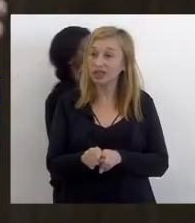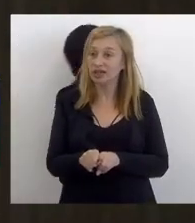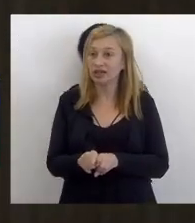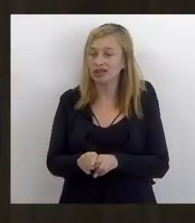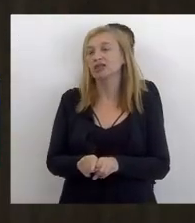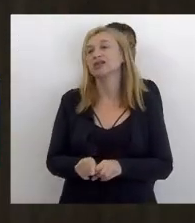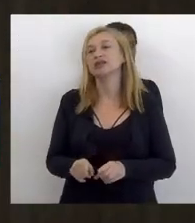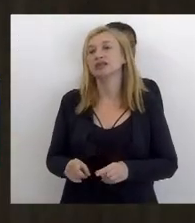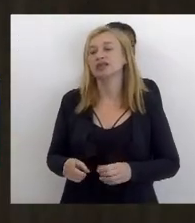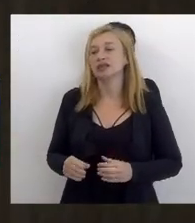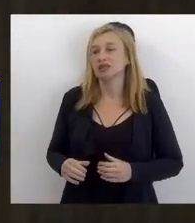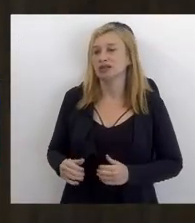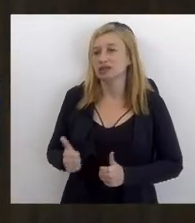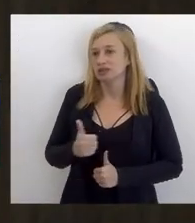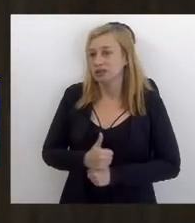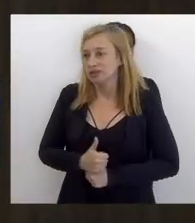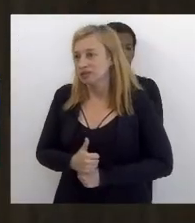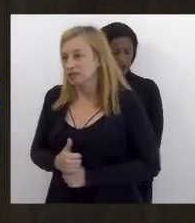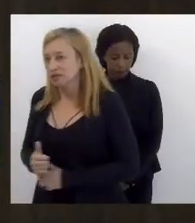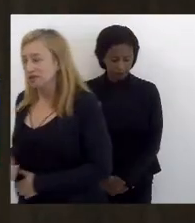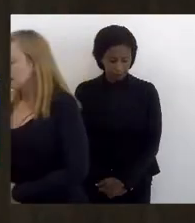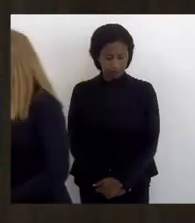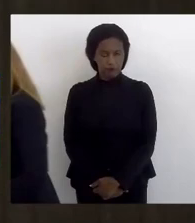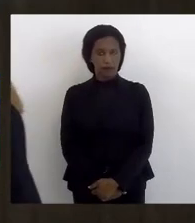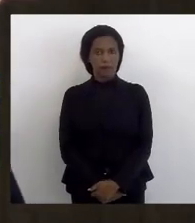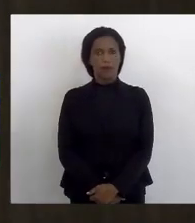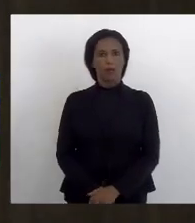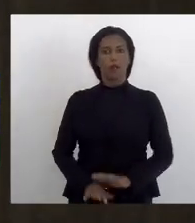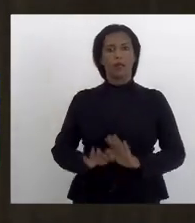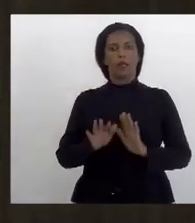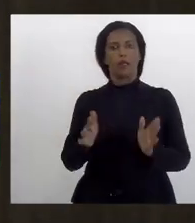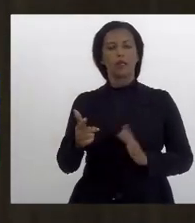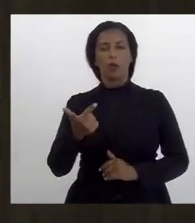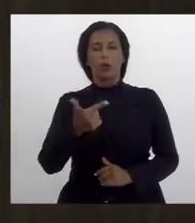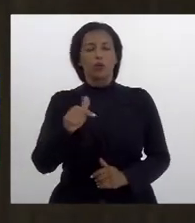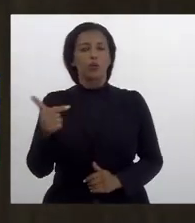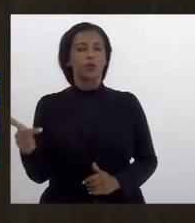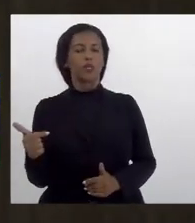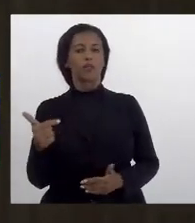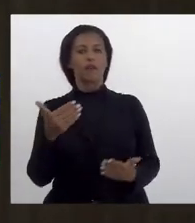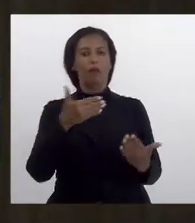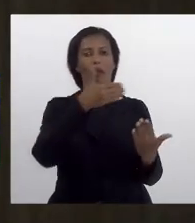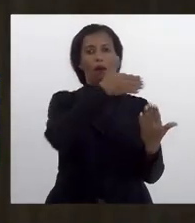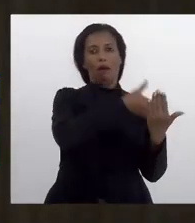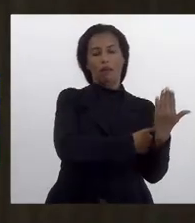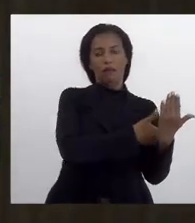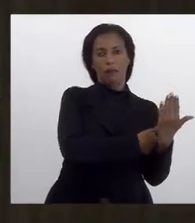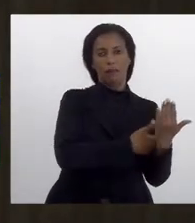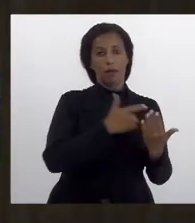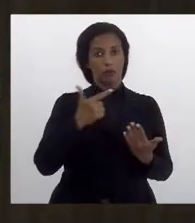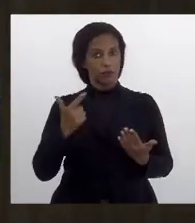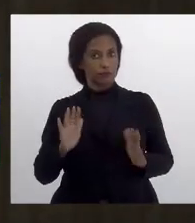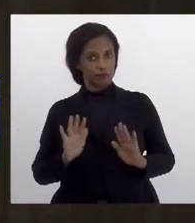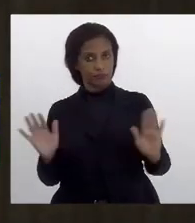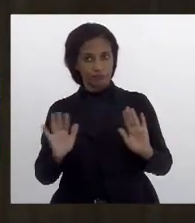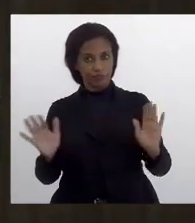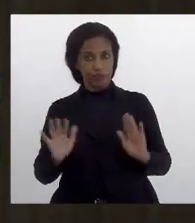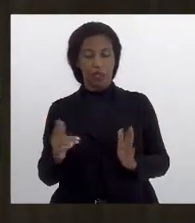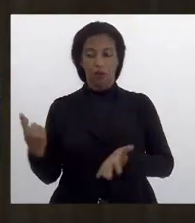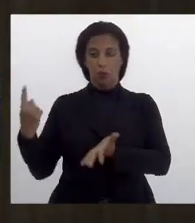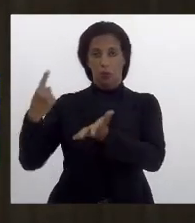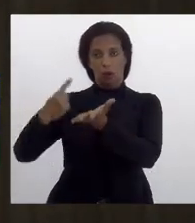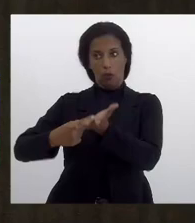a deputada Zeidano e a deputada Tiaju então não houve arquivamento não houve nada é esse o intuito foi um